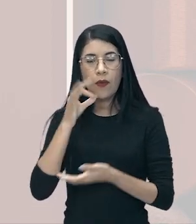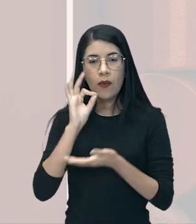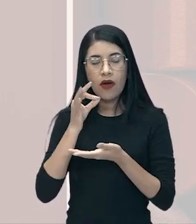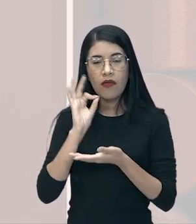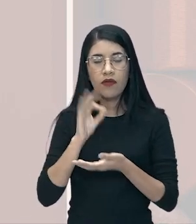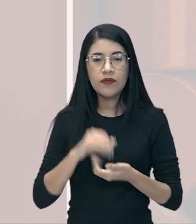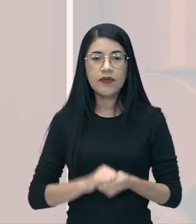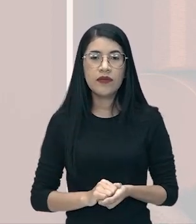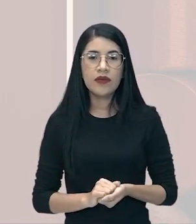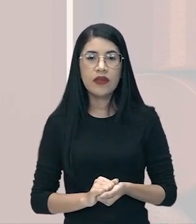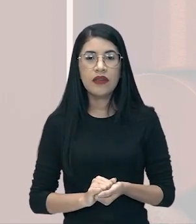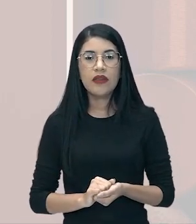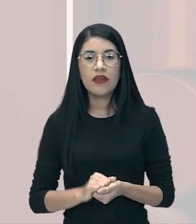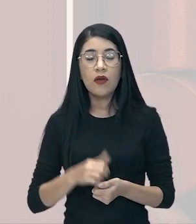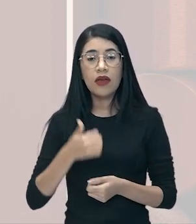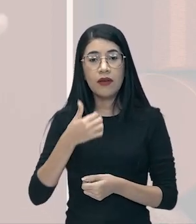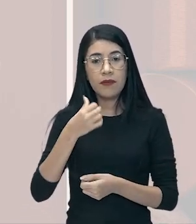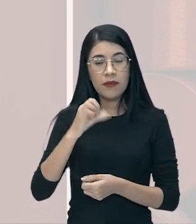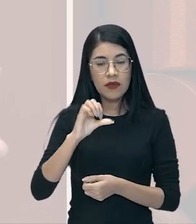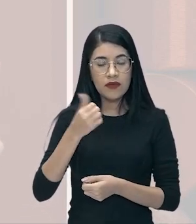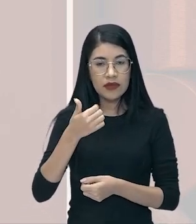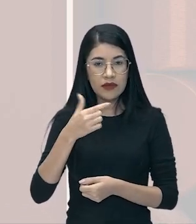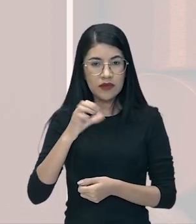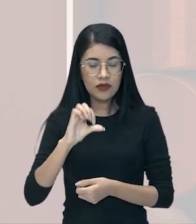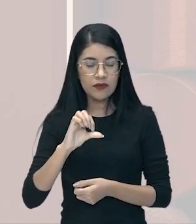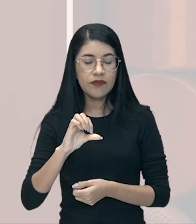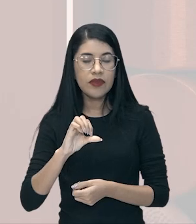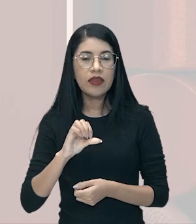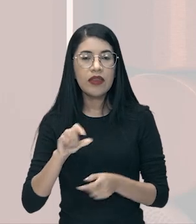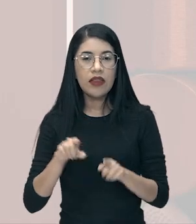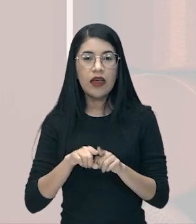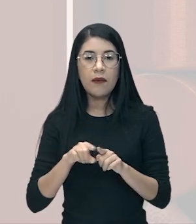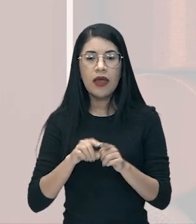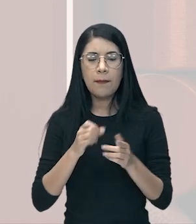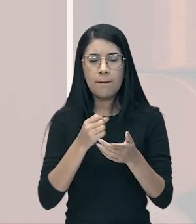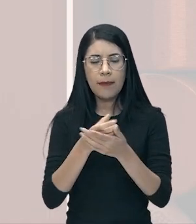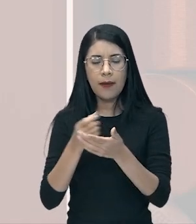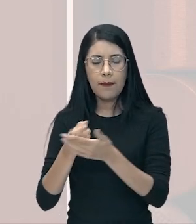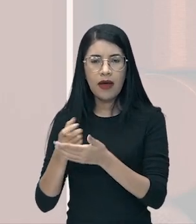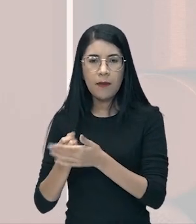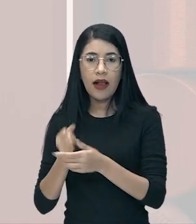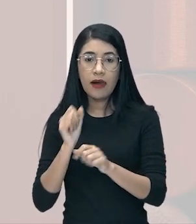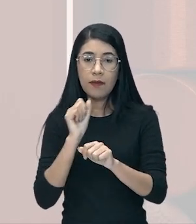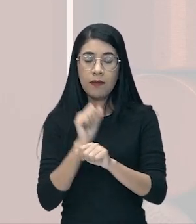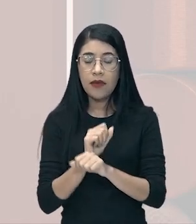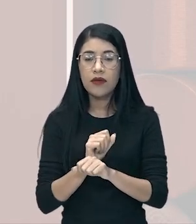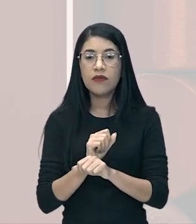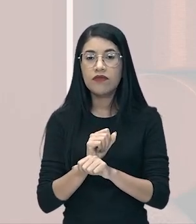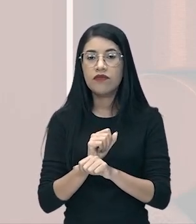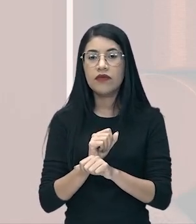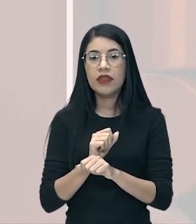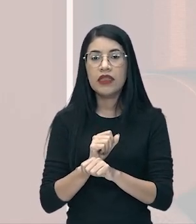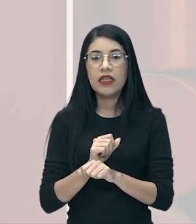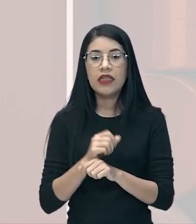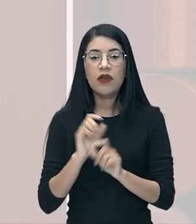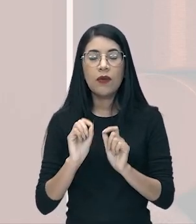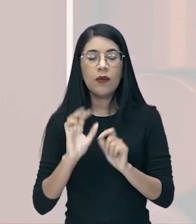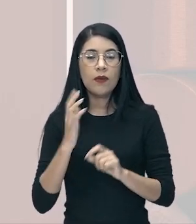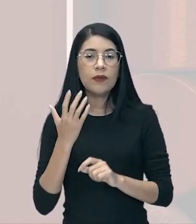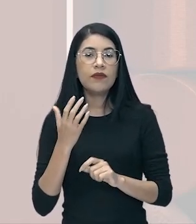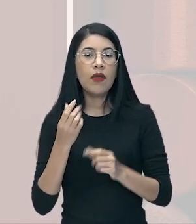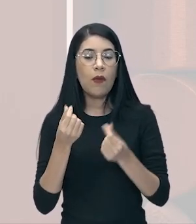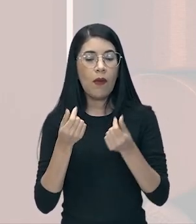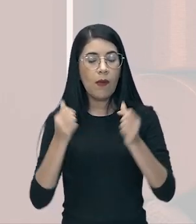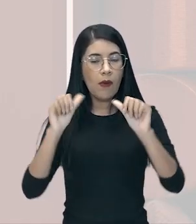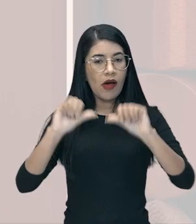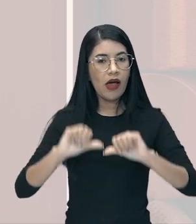os Estados Unidos deixaram de comprar muitos produtos de muitos países e isso ocasionou também que essa crise deixasse de